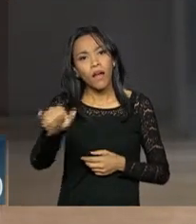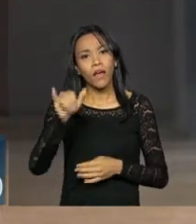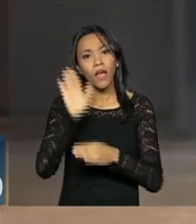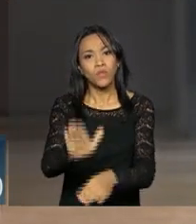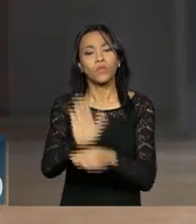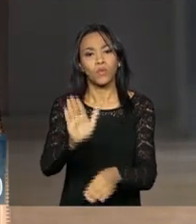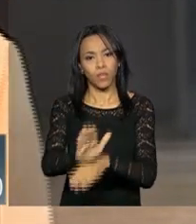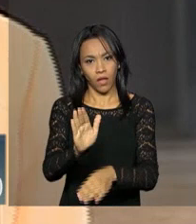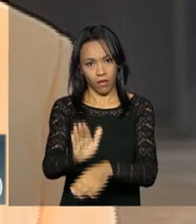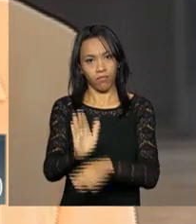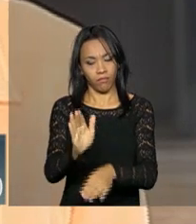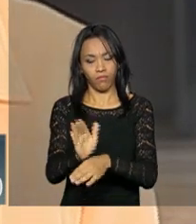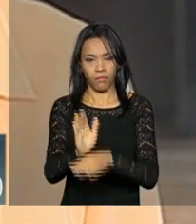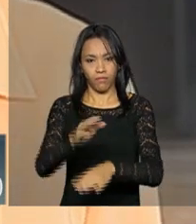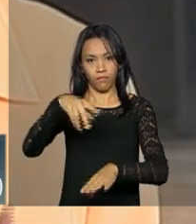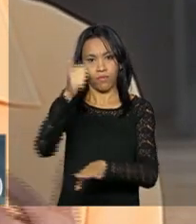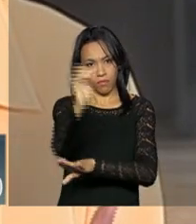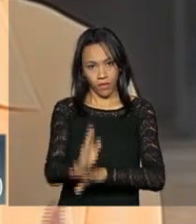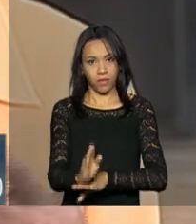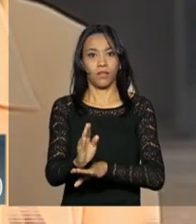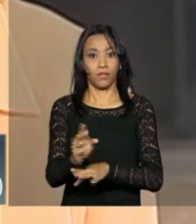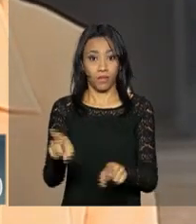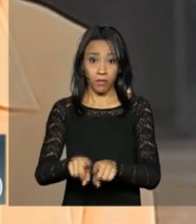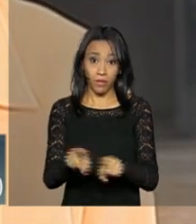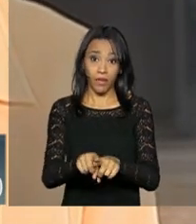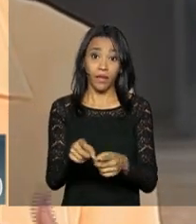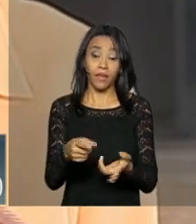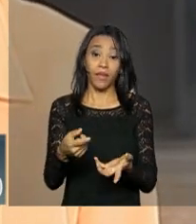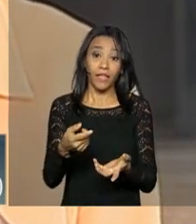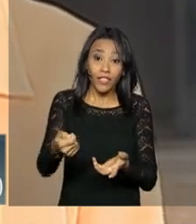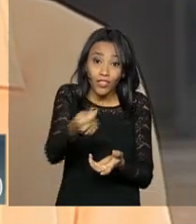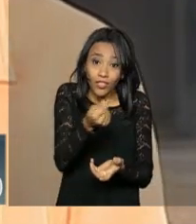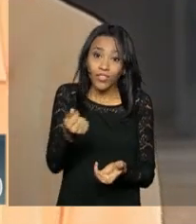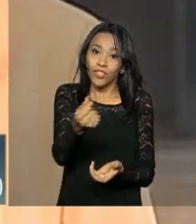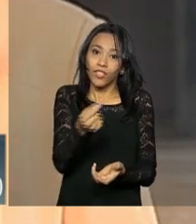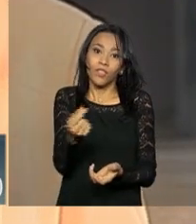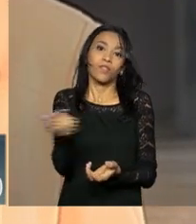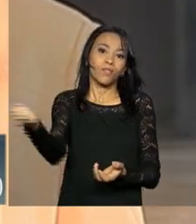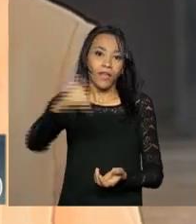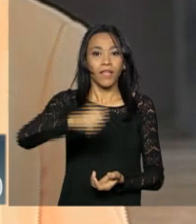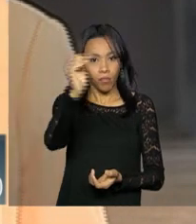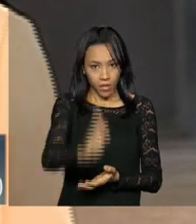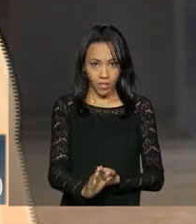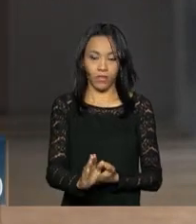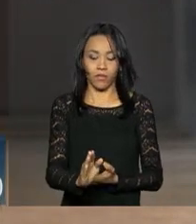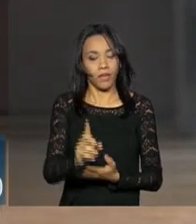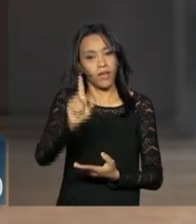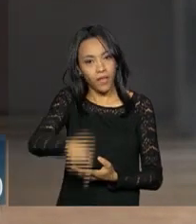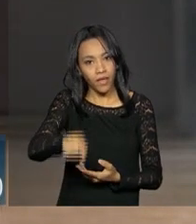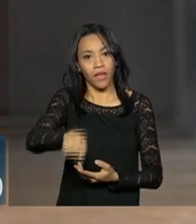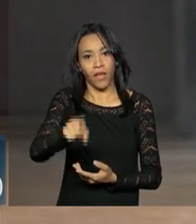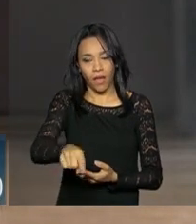o divisas em moedas estrangeiras, na medida que ele, de fato, é um